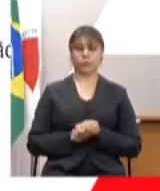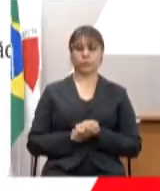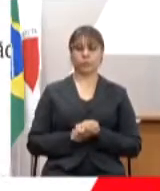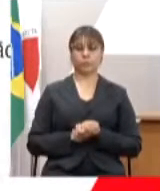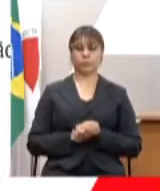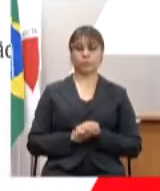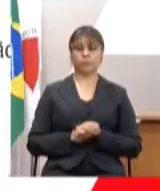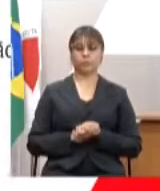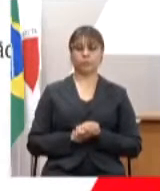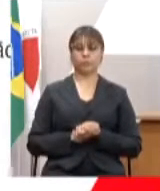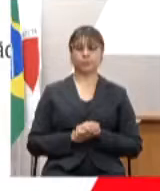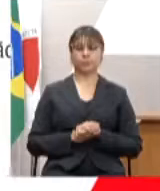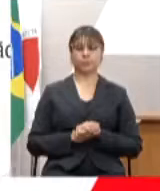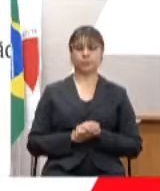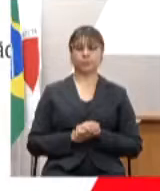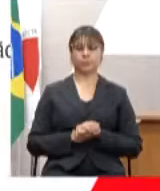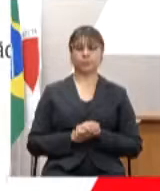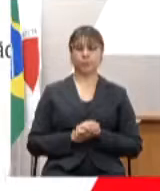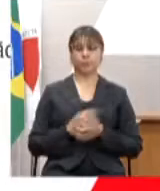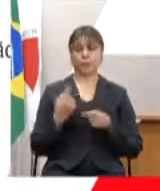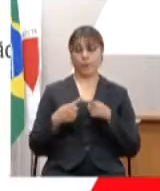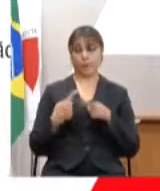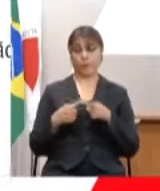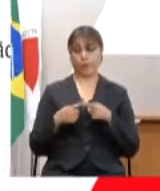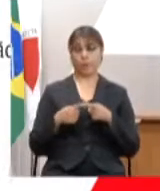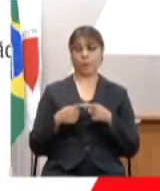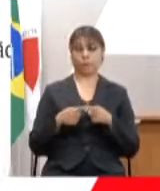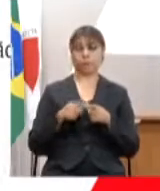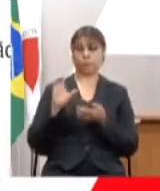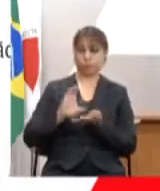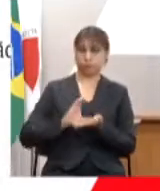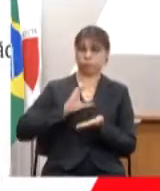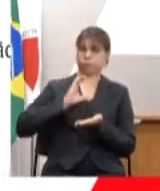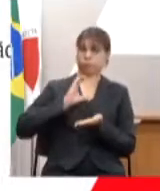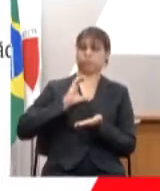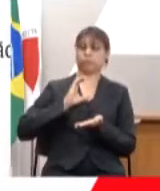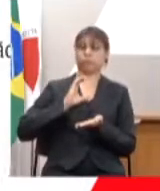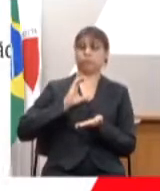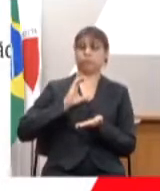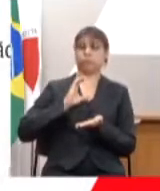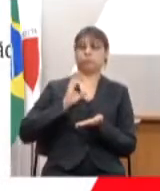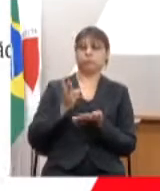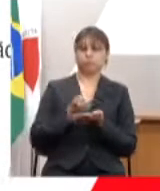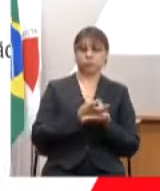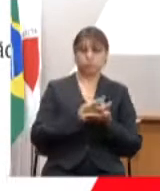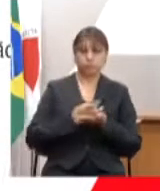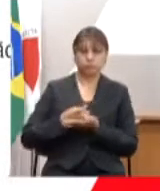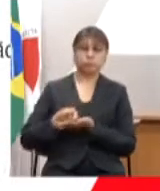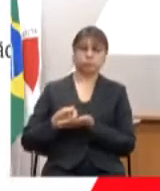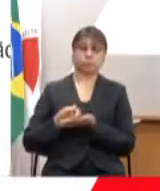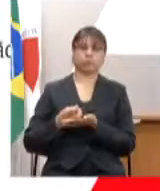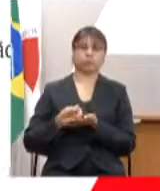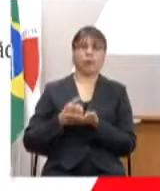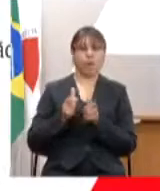ao aumento da receita tributária de R 1,6 bilhões,